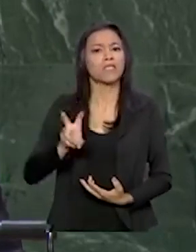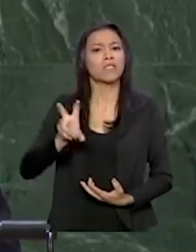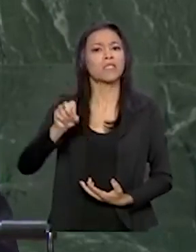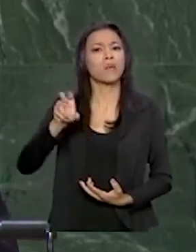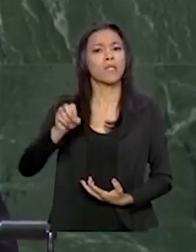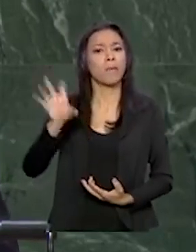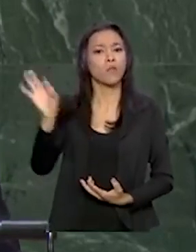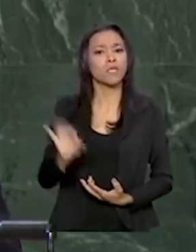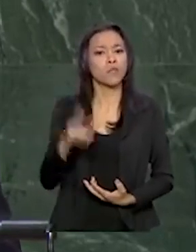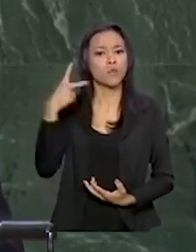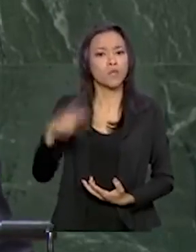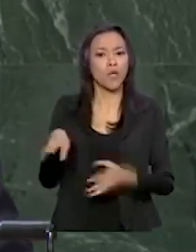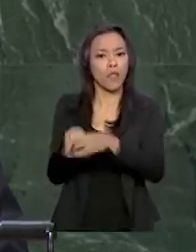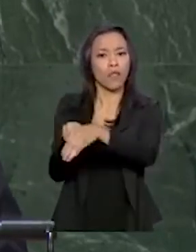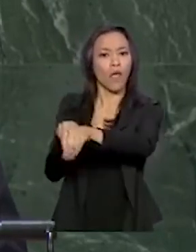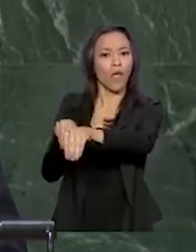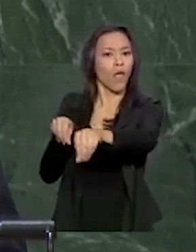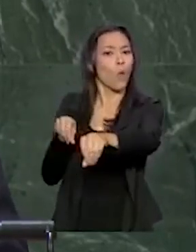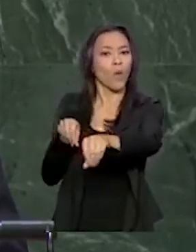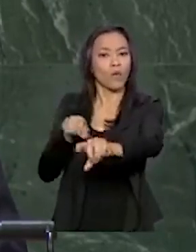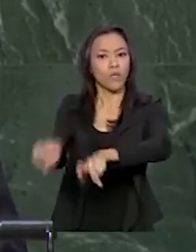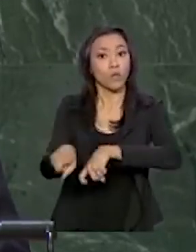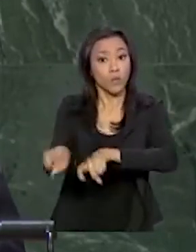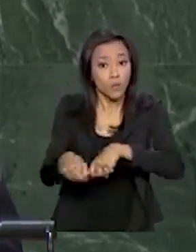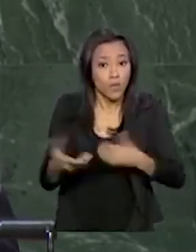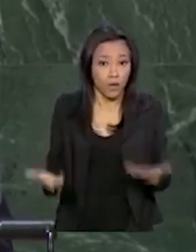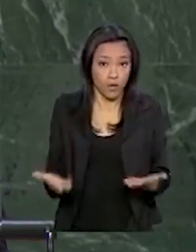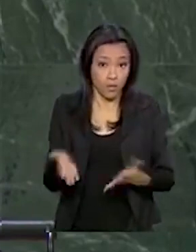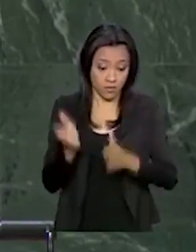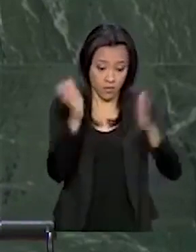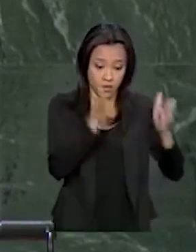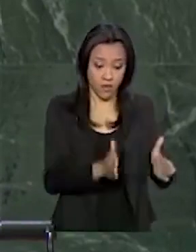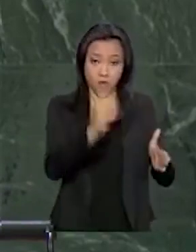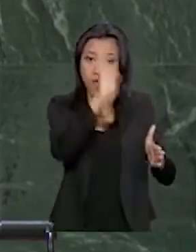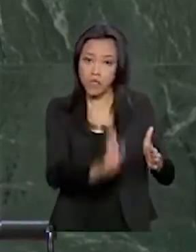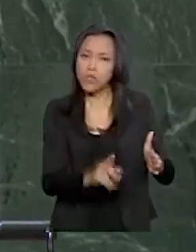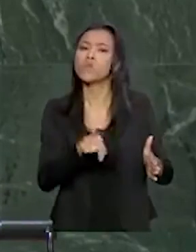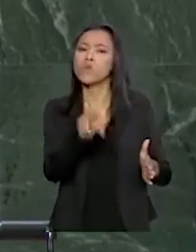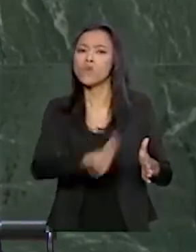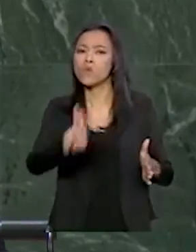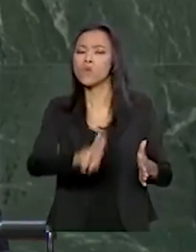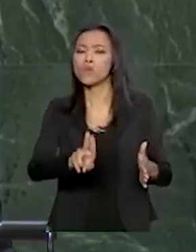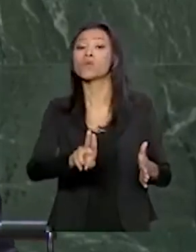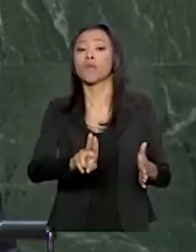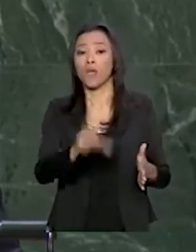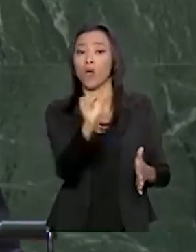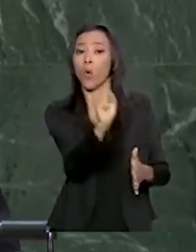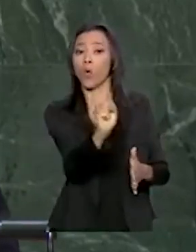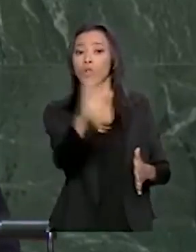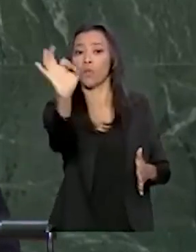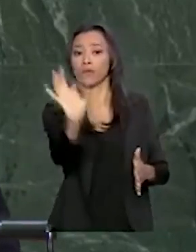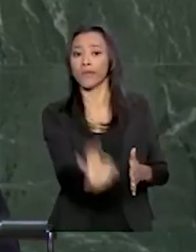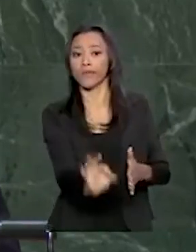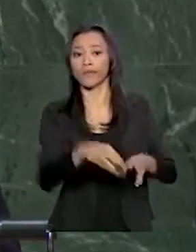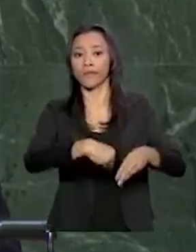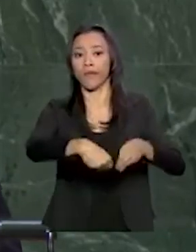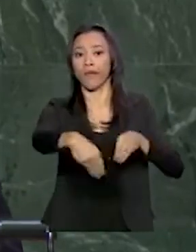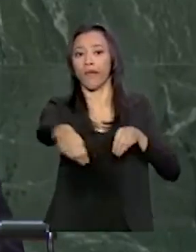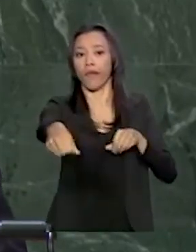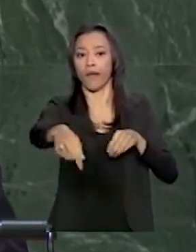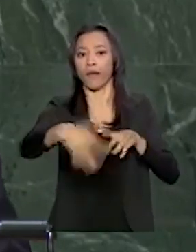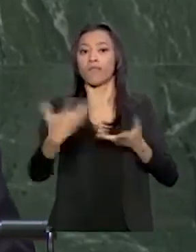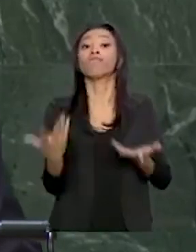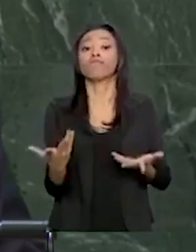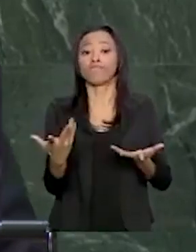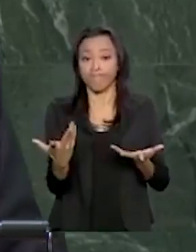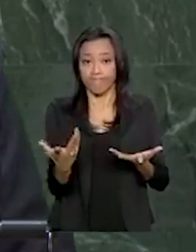de seus territórios para a agricultura. Já o Brasil usa apenas 8% de terras para a